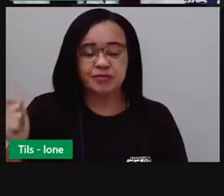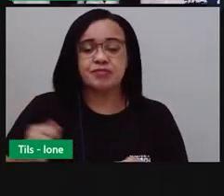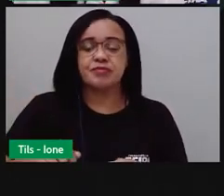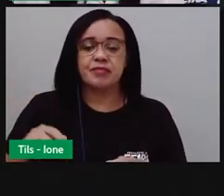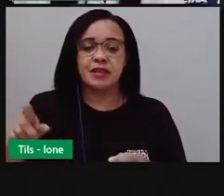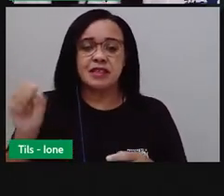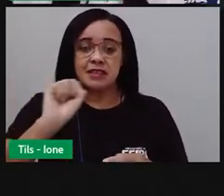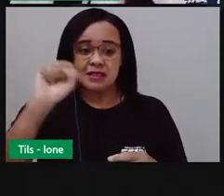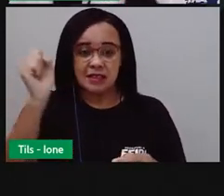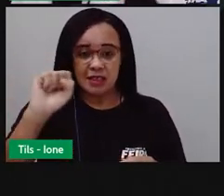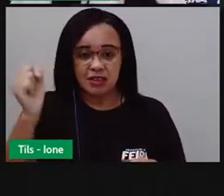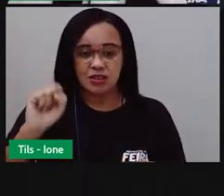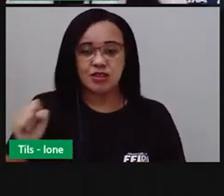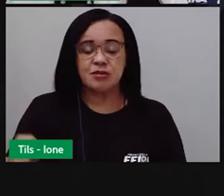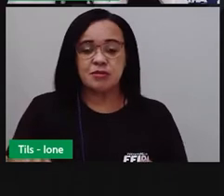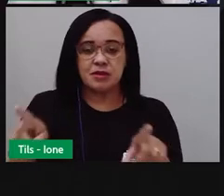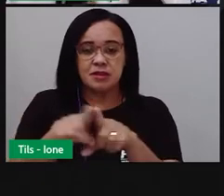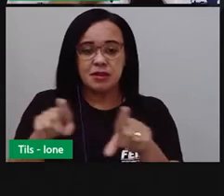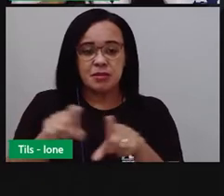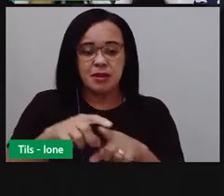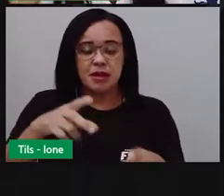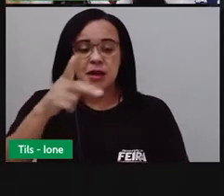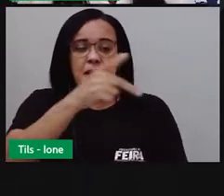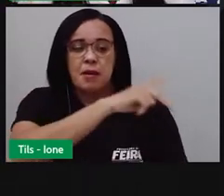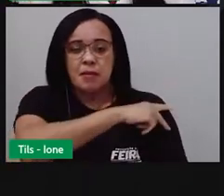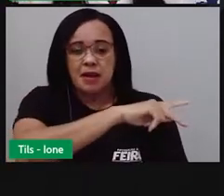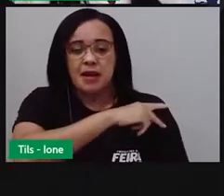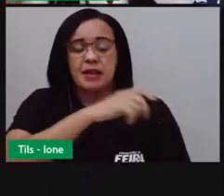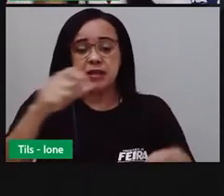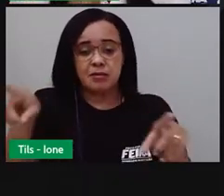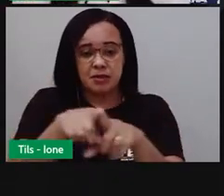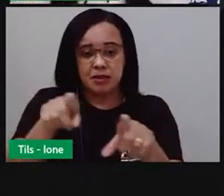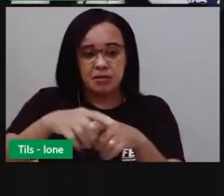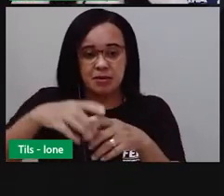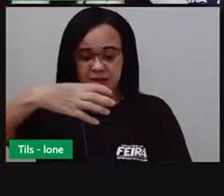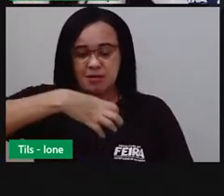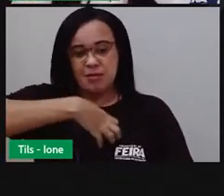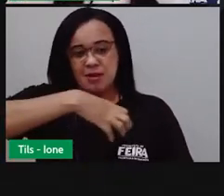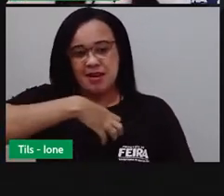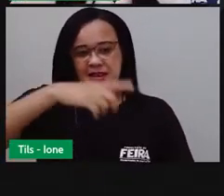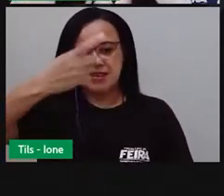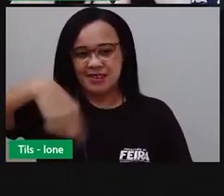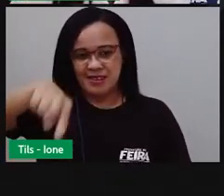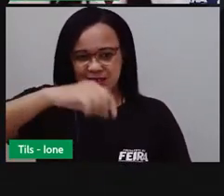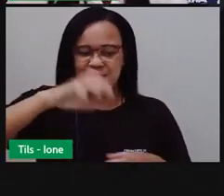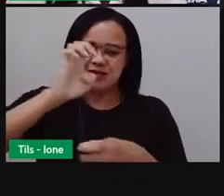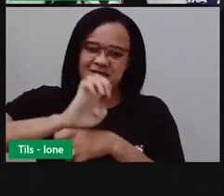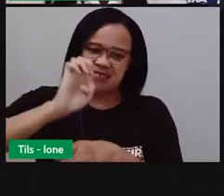Sergipe, Iaparaíba e a Bahia, que é o nosso estado.